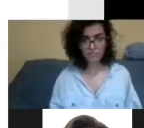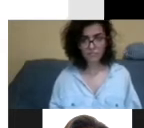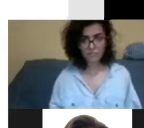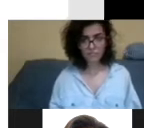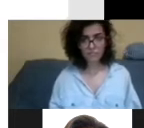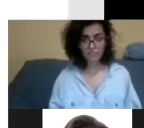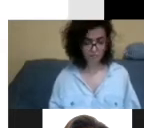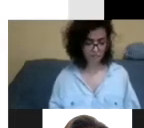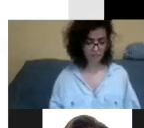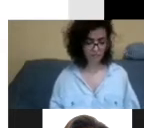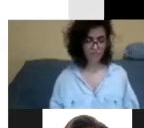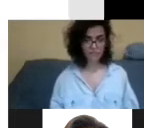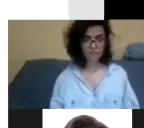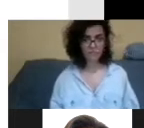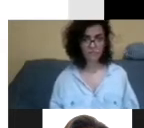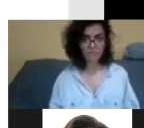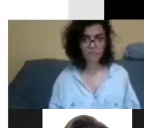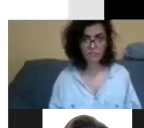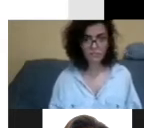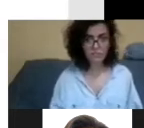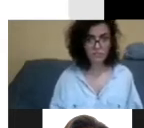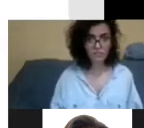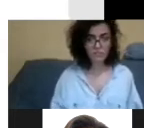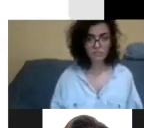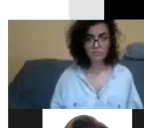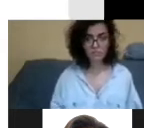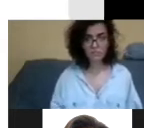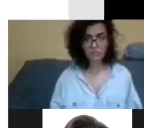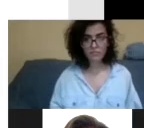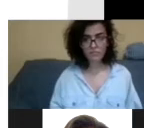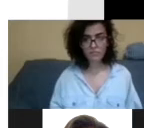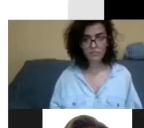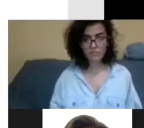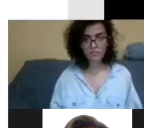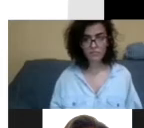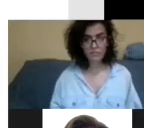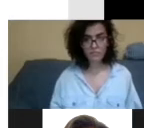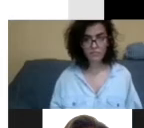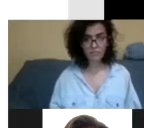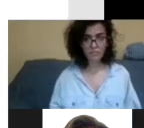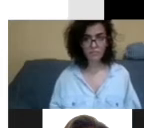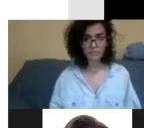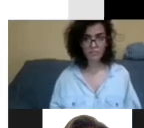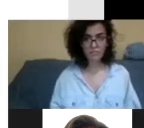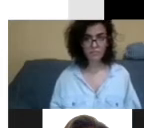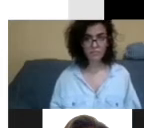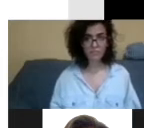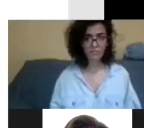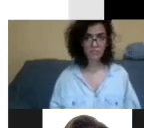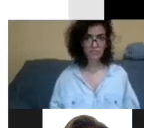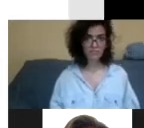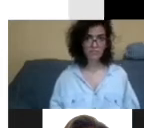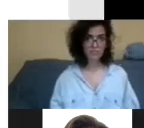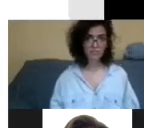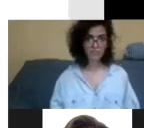desculpa, sempre usar a imagem simples e por simples eu digo a